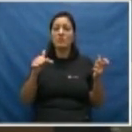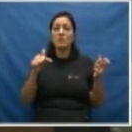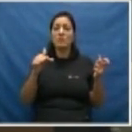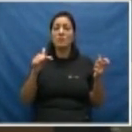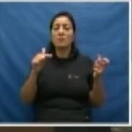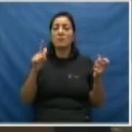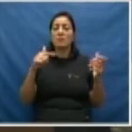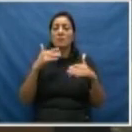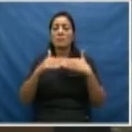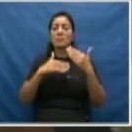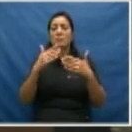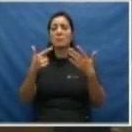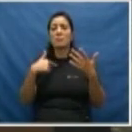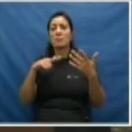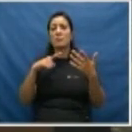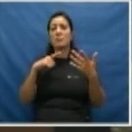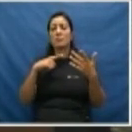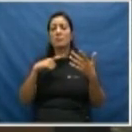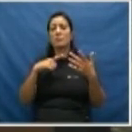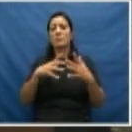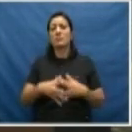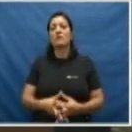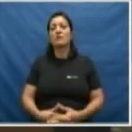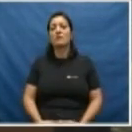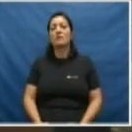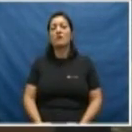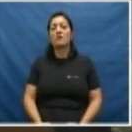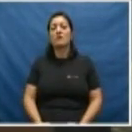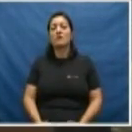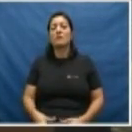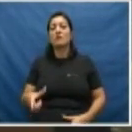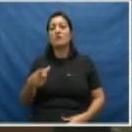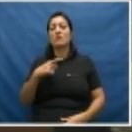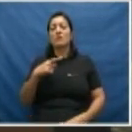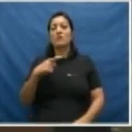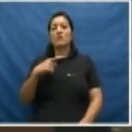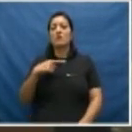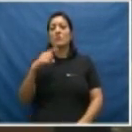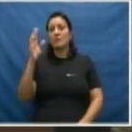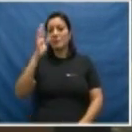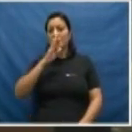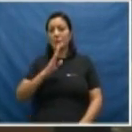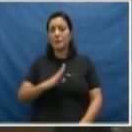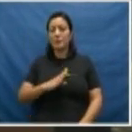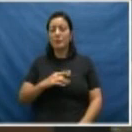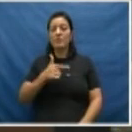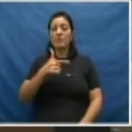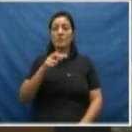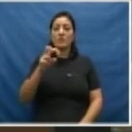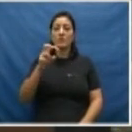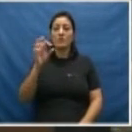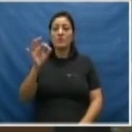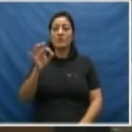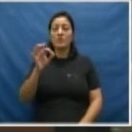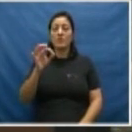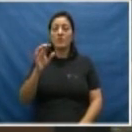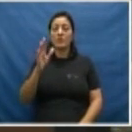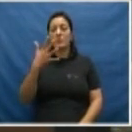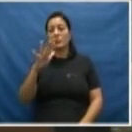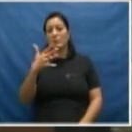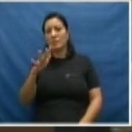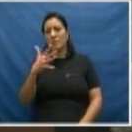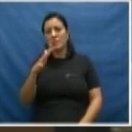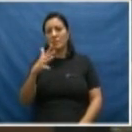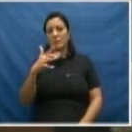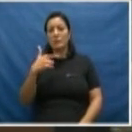desenvolvidos e em desenvolvimento. Nós temos aí, no Brasil, 25 a média, na